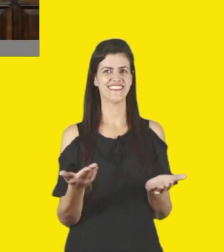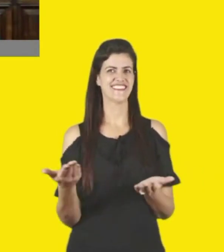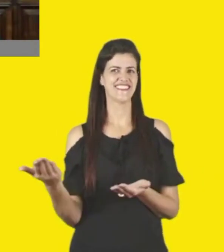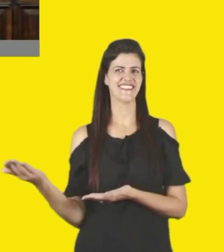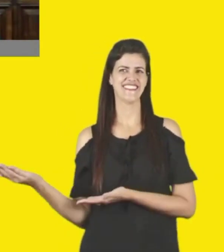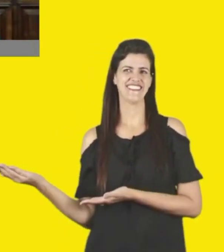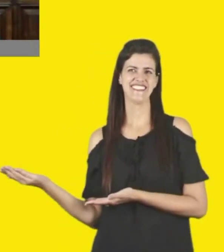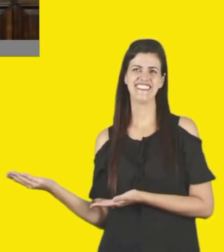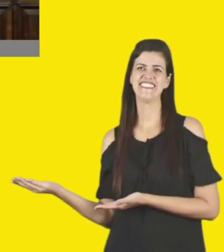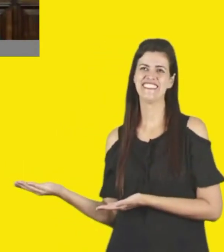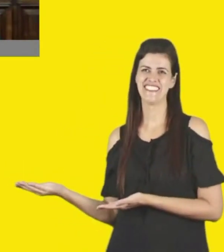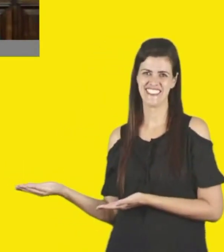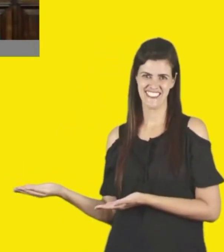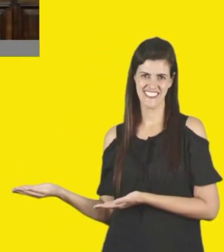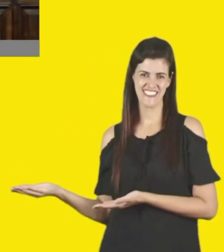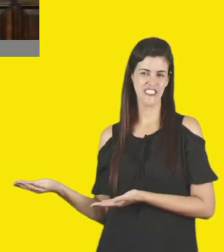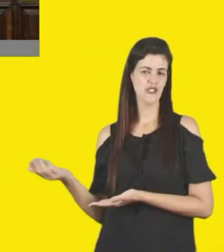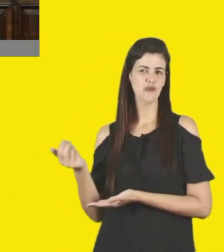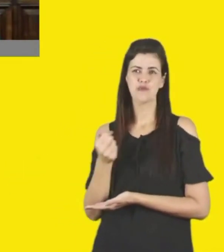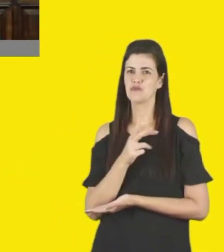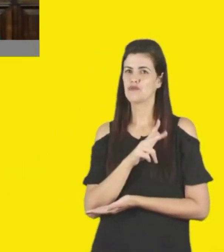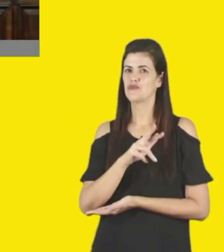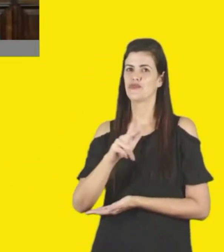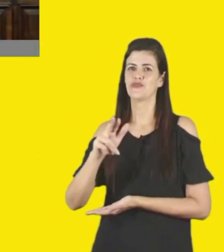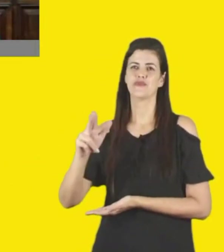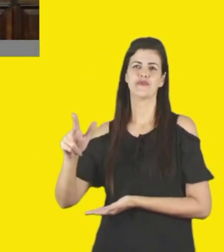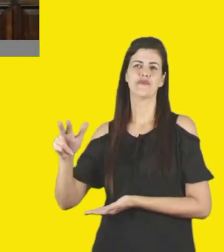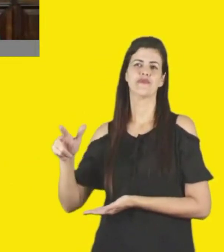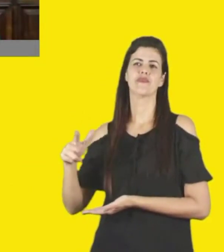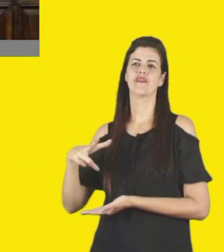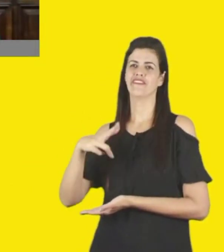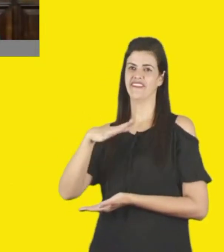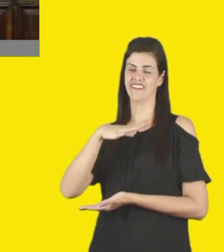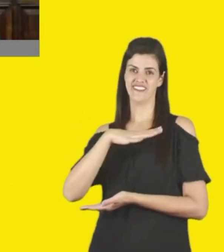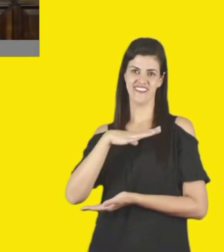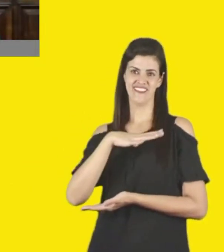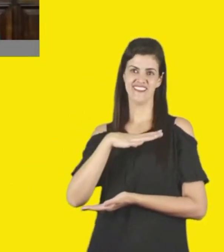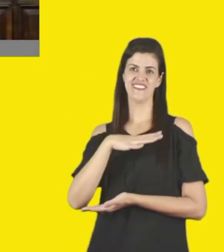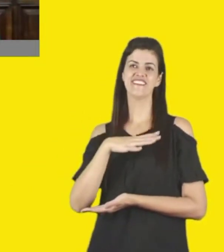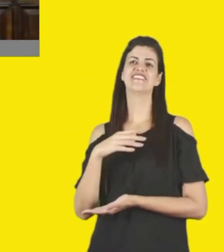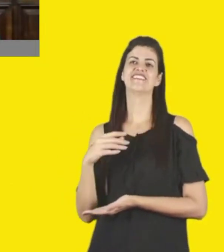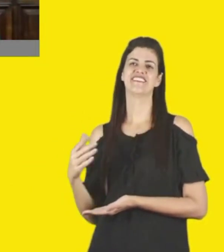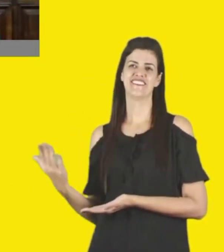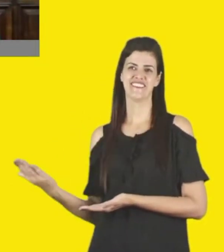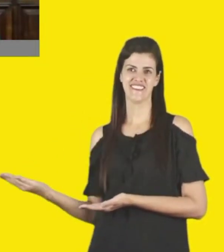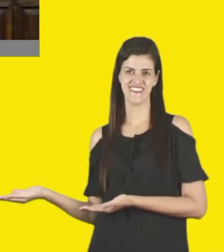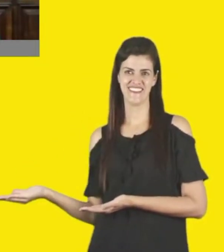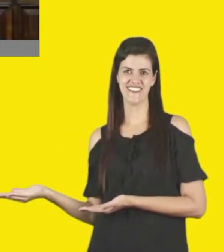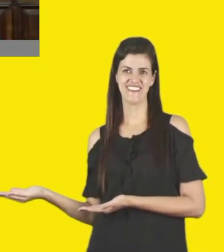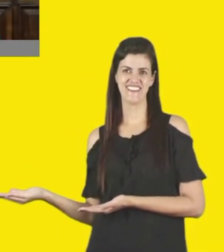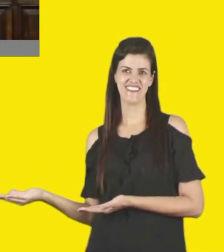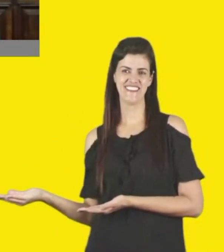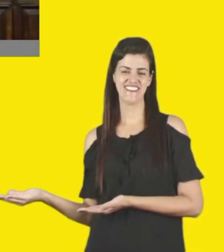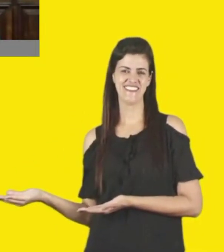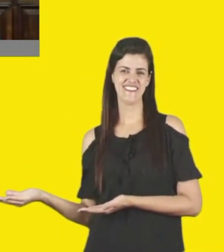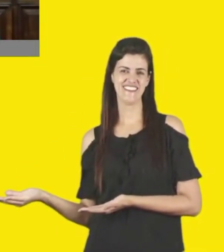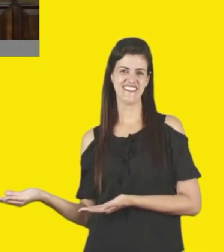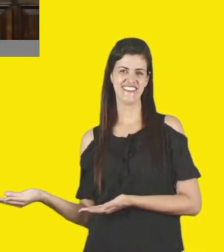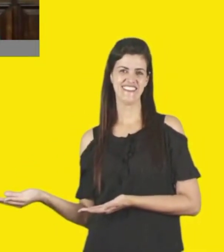Paraibuna, Pirassununga, Santa Branca, Santa Rita do Passa 4, Sorocaba, Tuiuti.